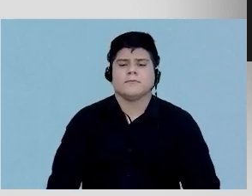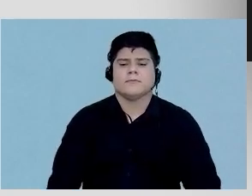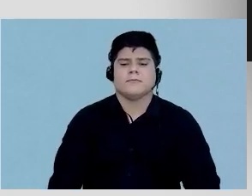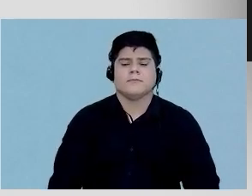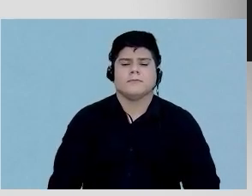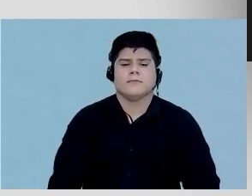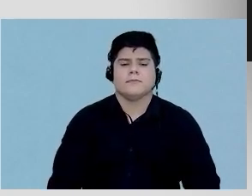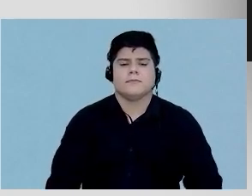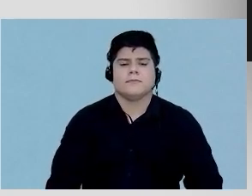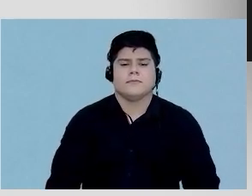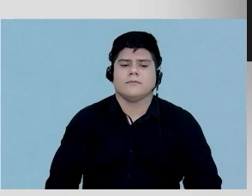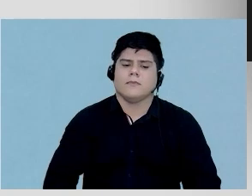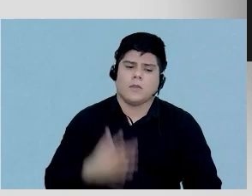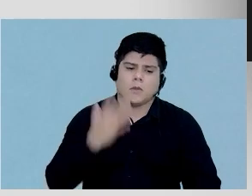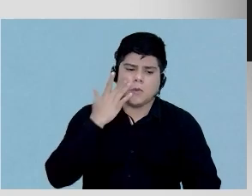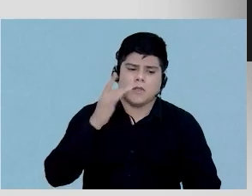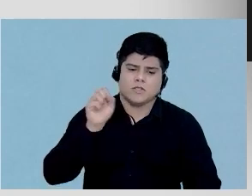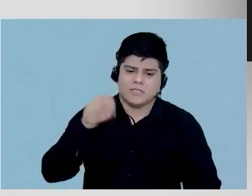Acho que sim, né?